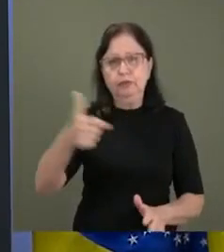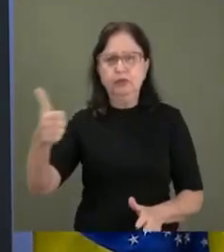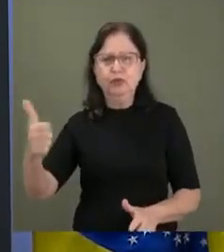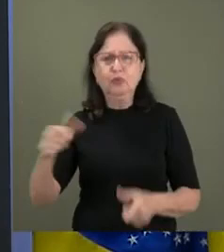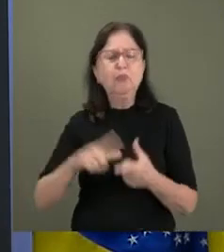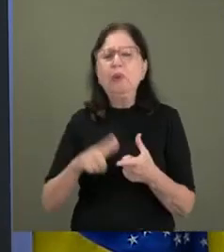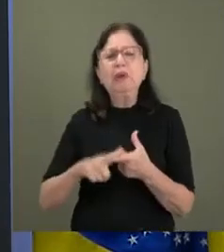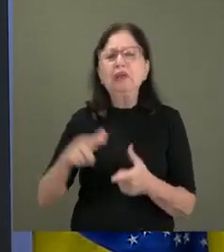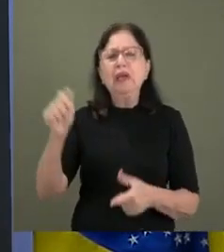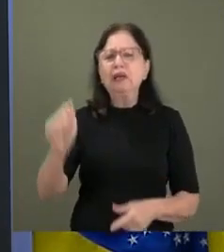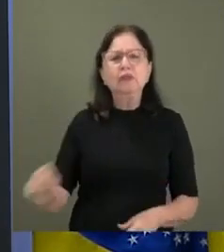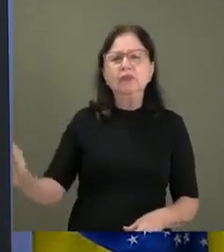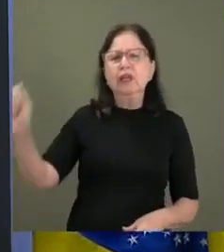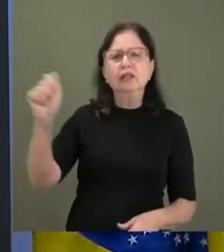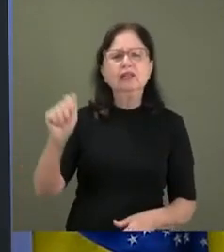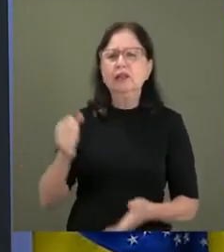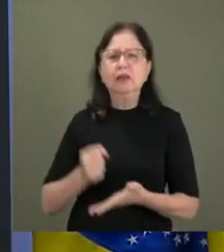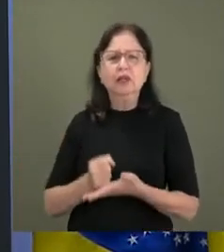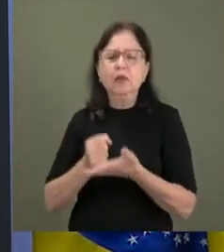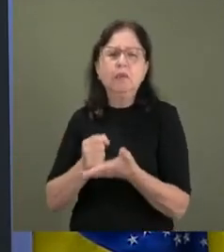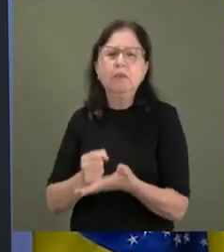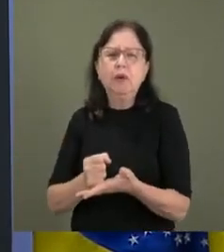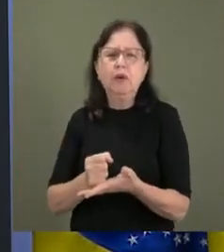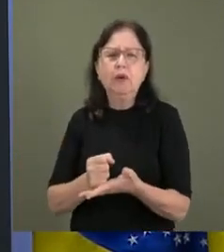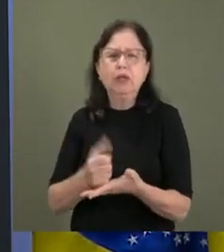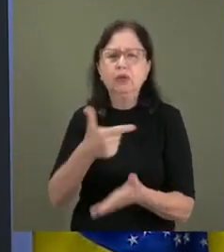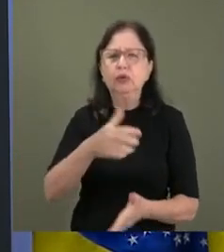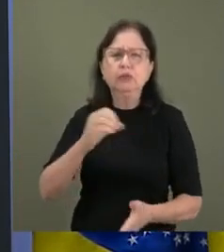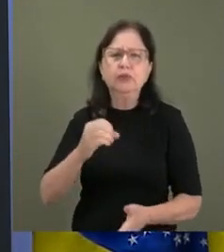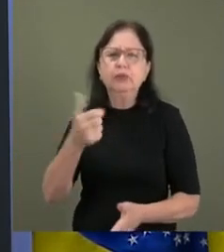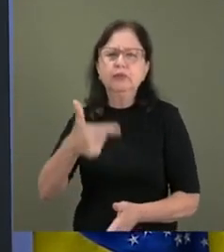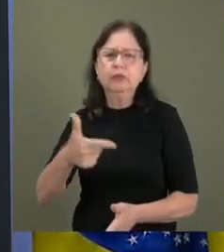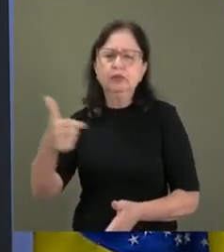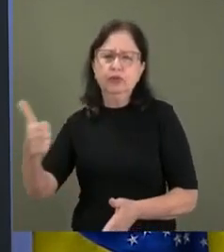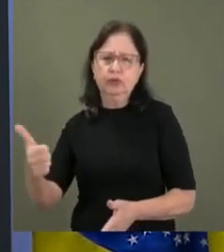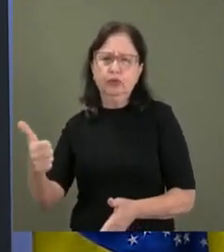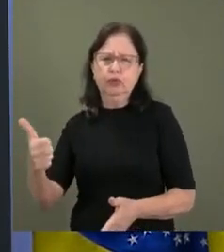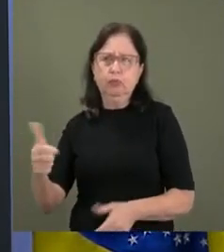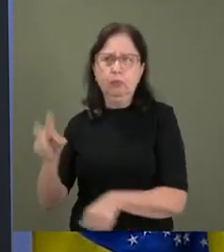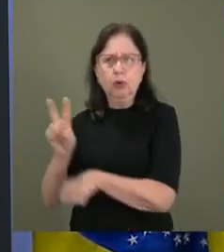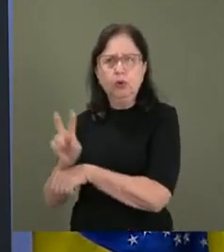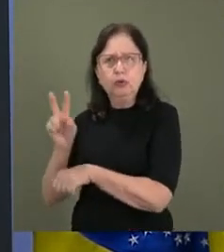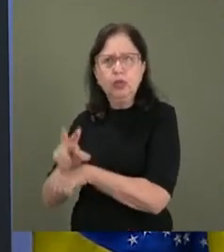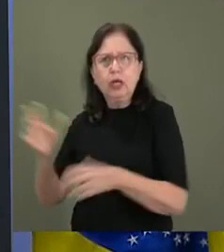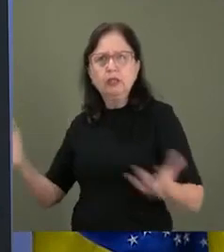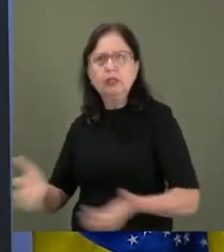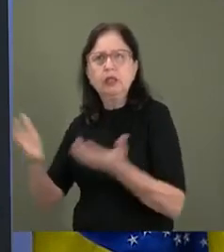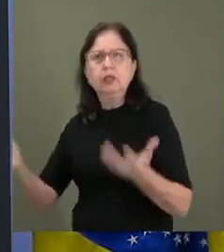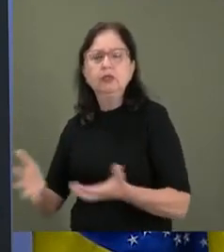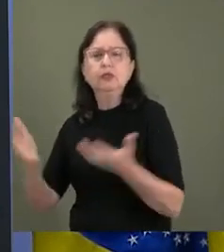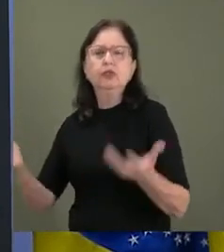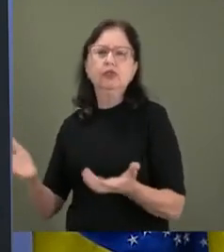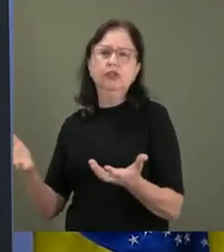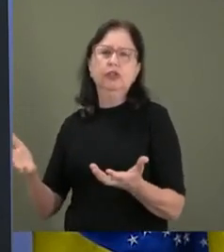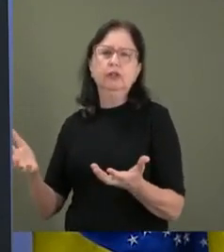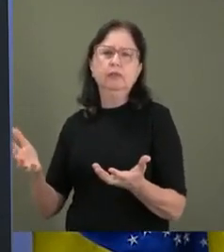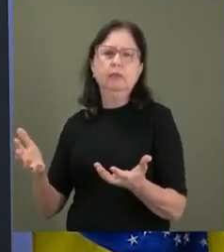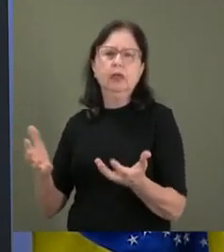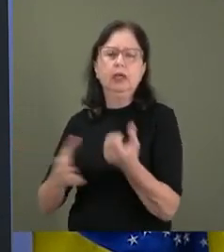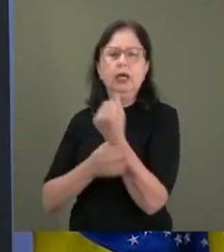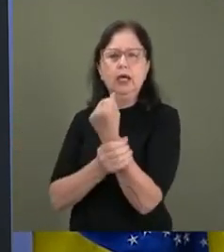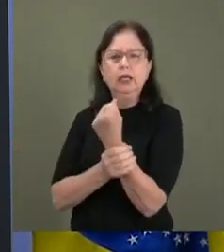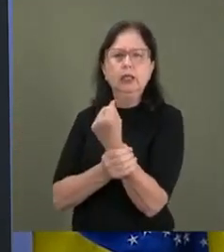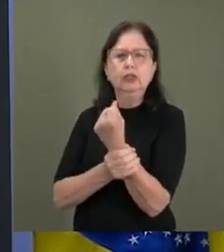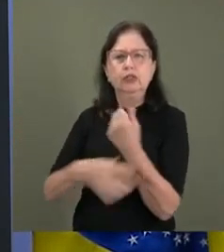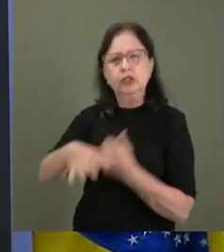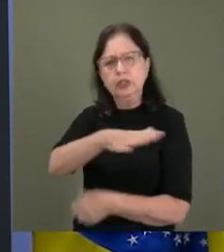estranho num projeto que deveria visar proteger, incentivar, fomentar, garantir um setor e